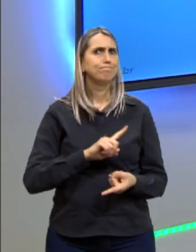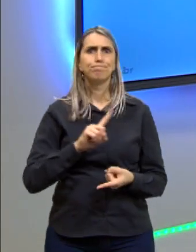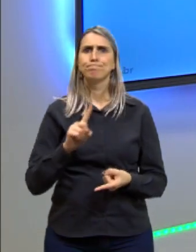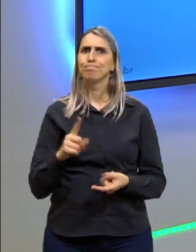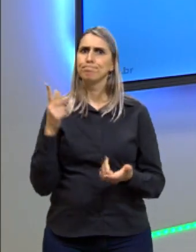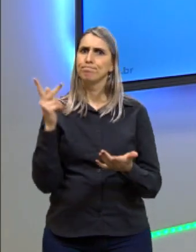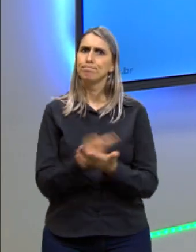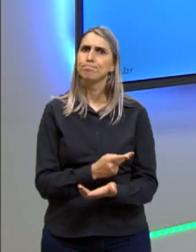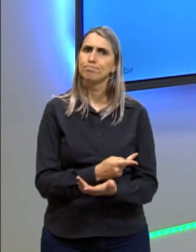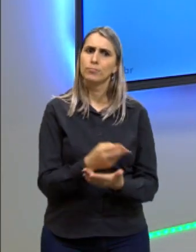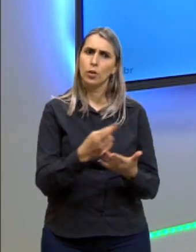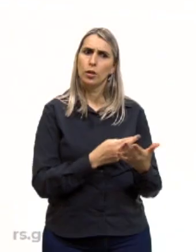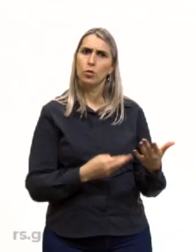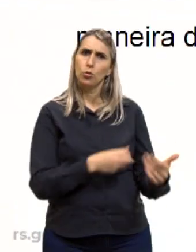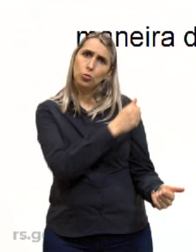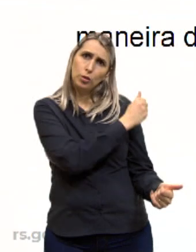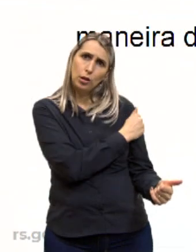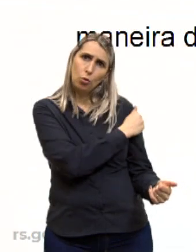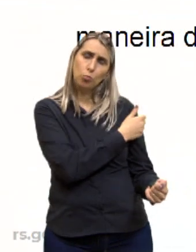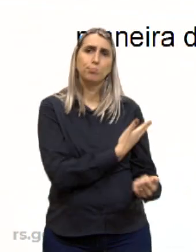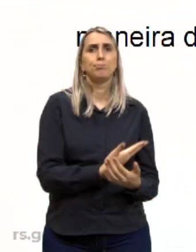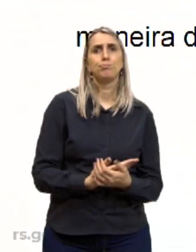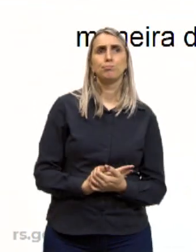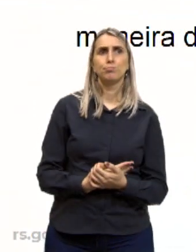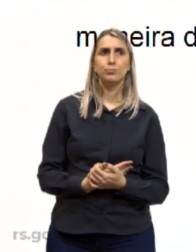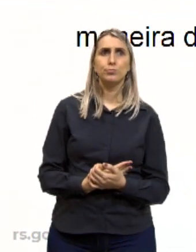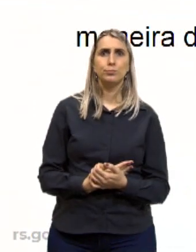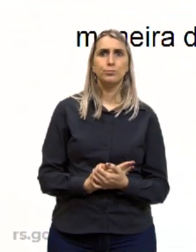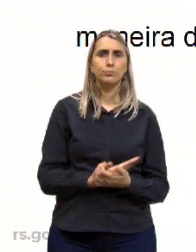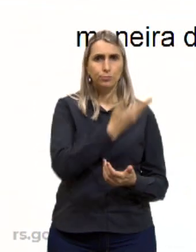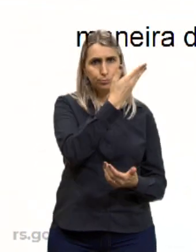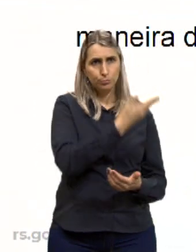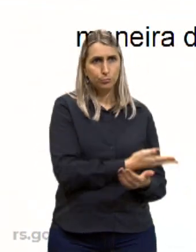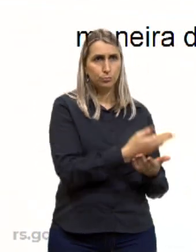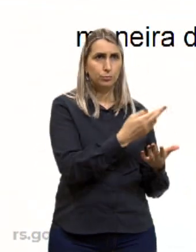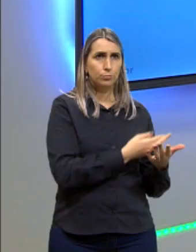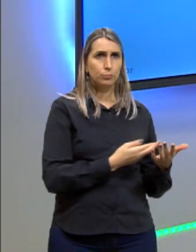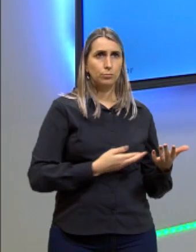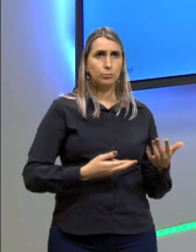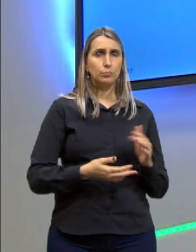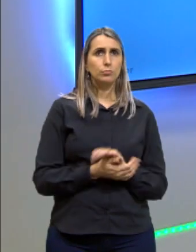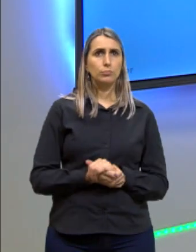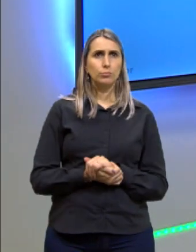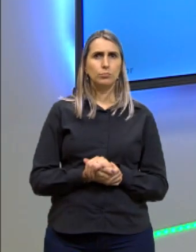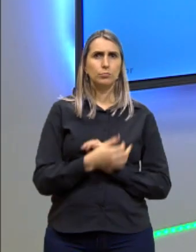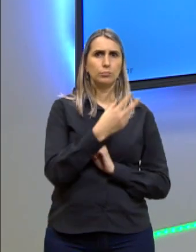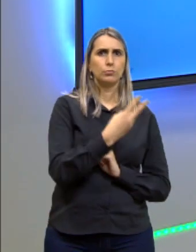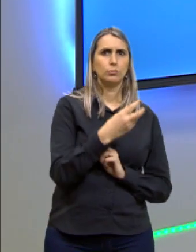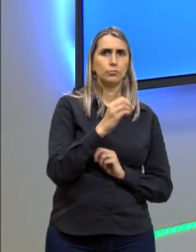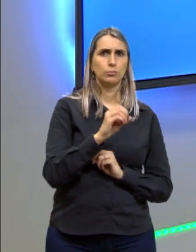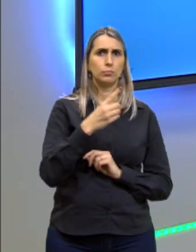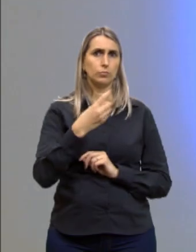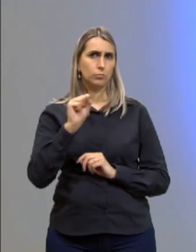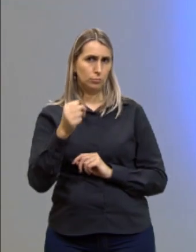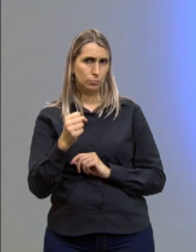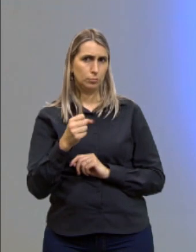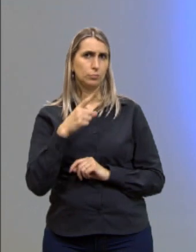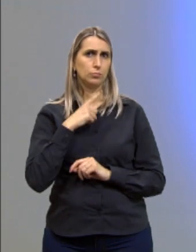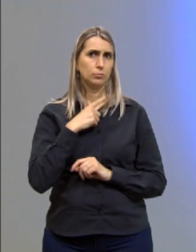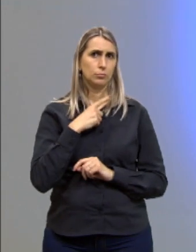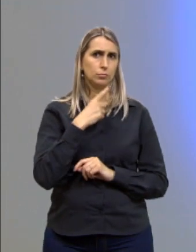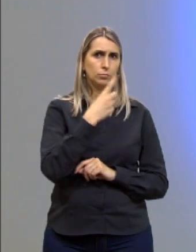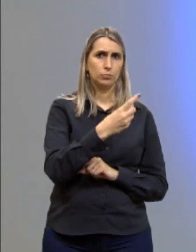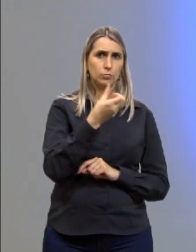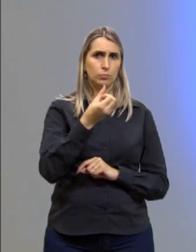acontece em muitas redações de alunos, tá? Essa redação aqui, ela é de 2018 e ela tirou